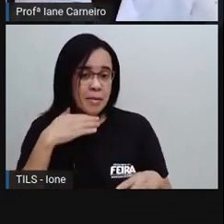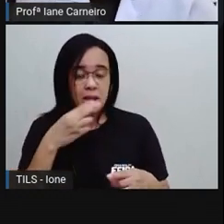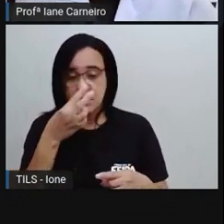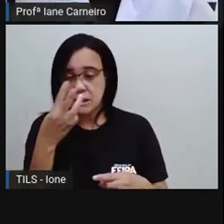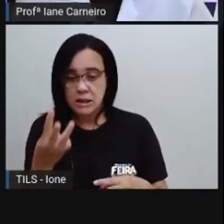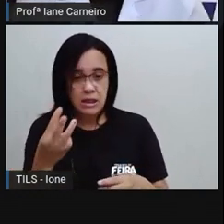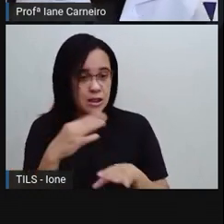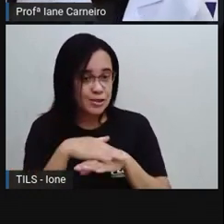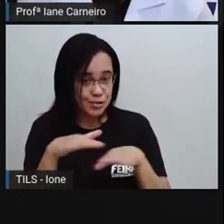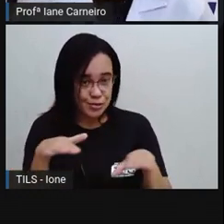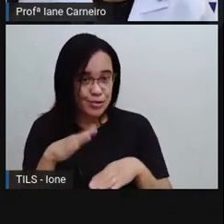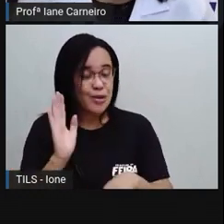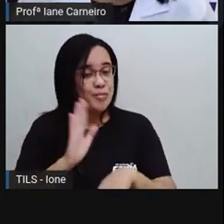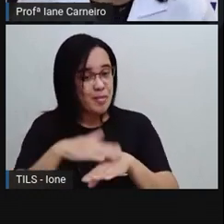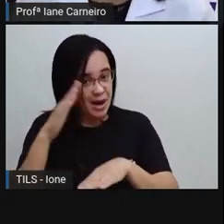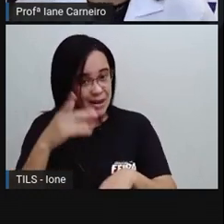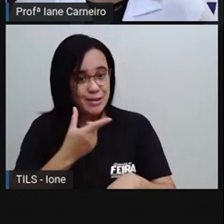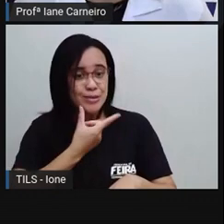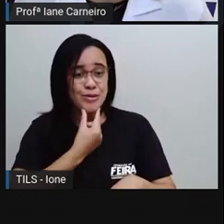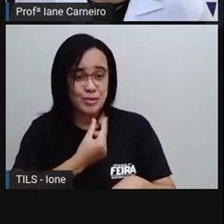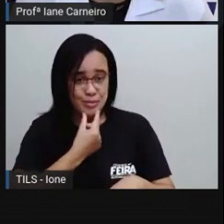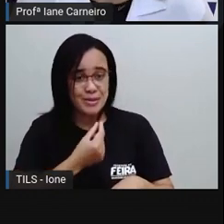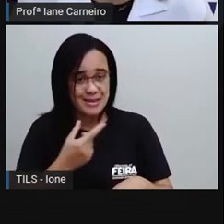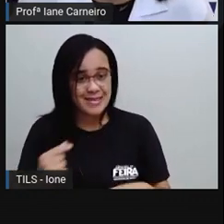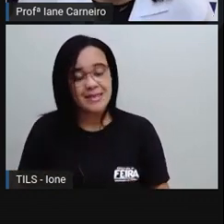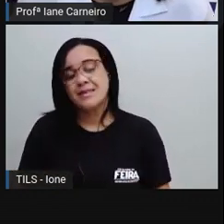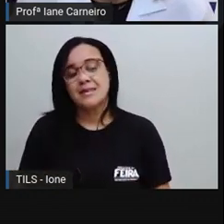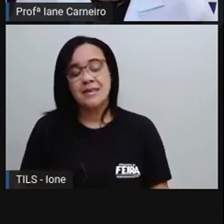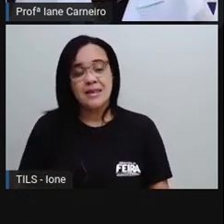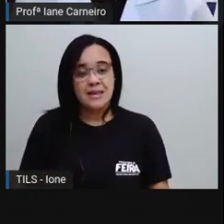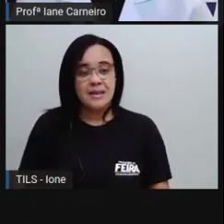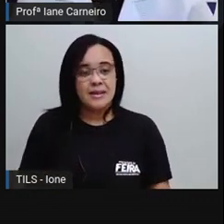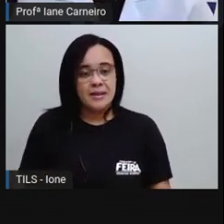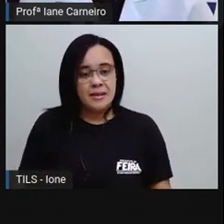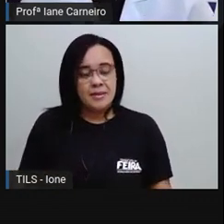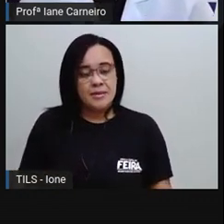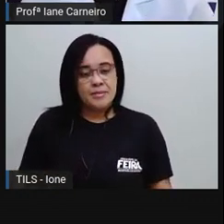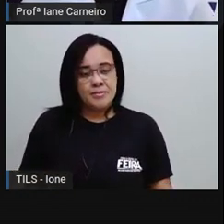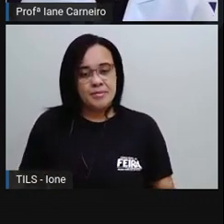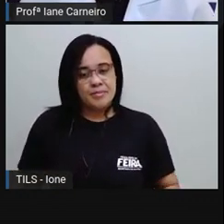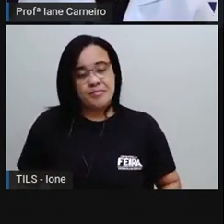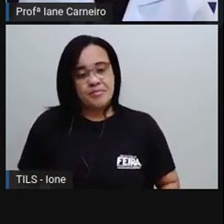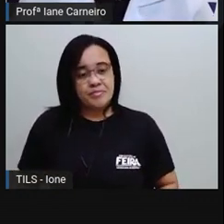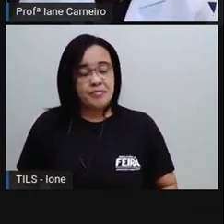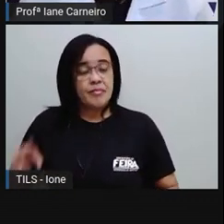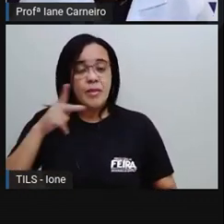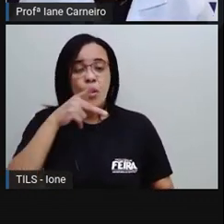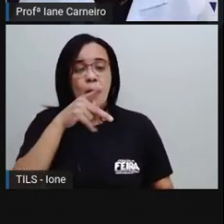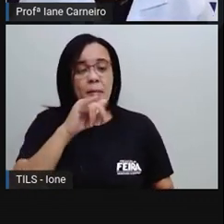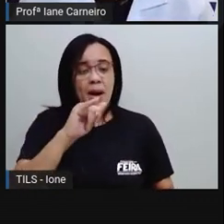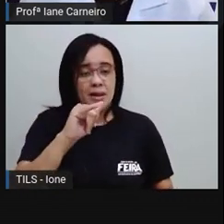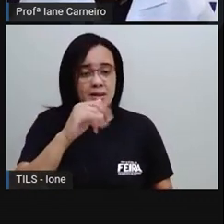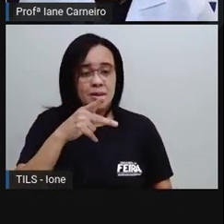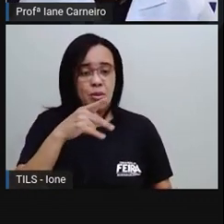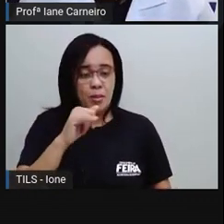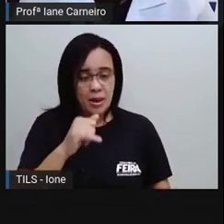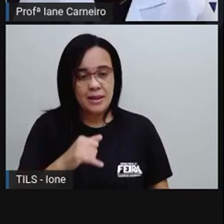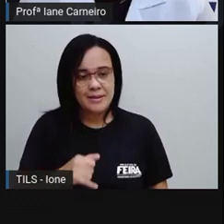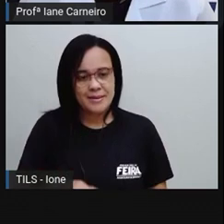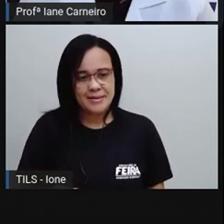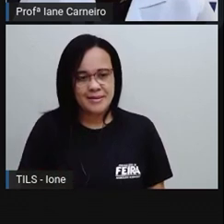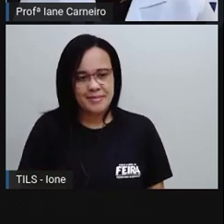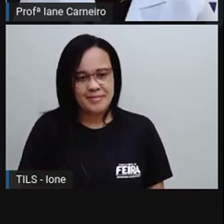até agora é Pedro. Vamos ver o pai de Pedro, quantos foi que ele bebeu? Ó, um,